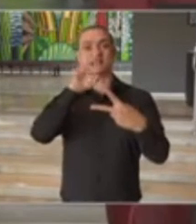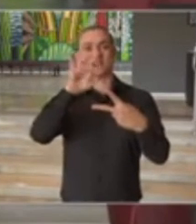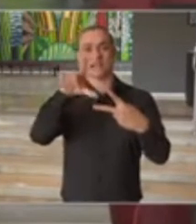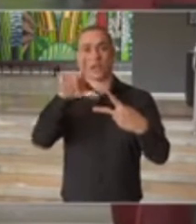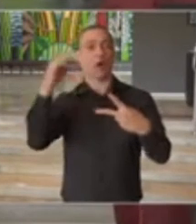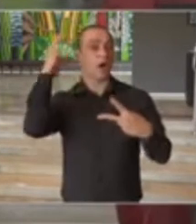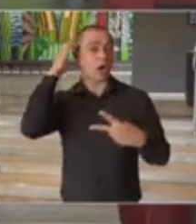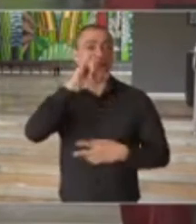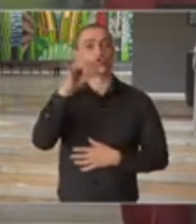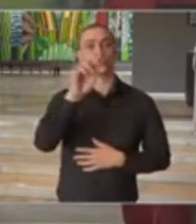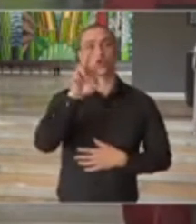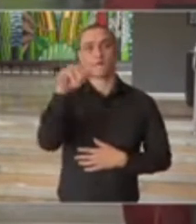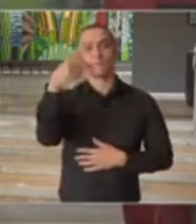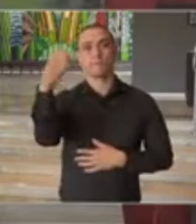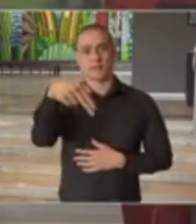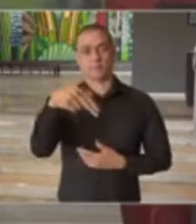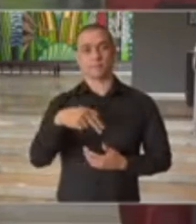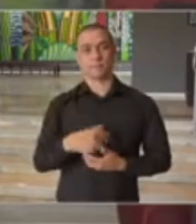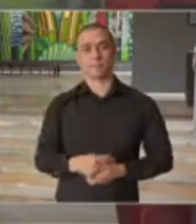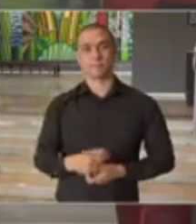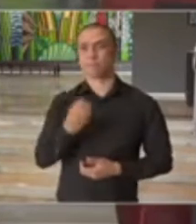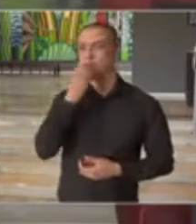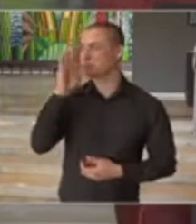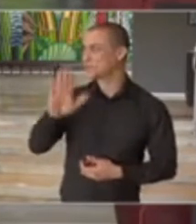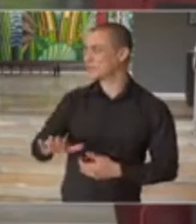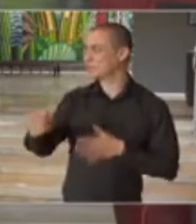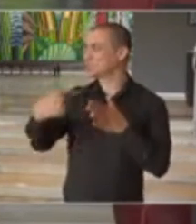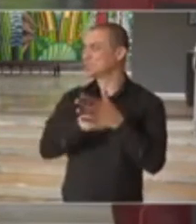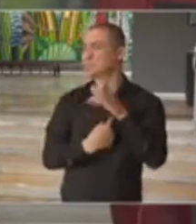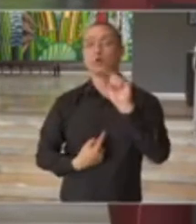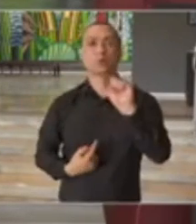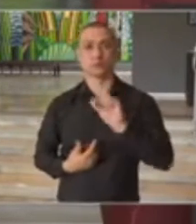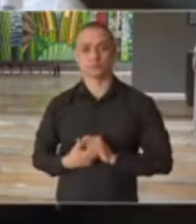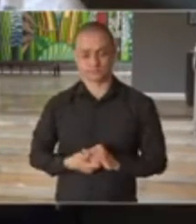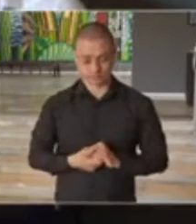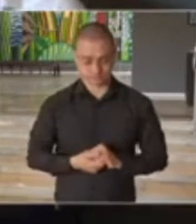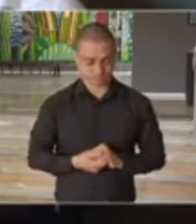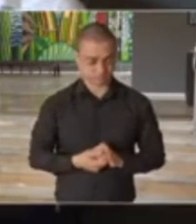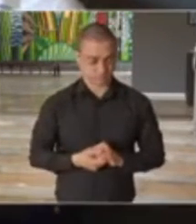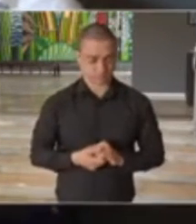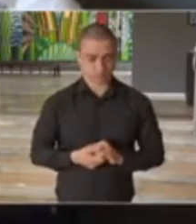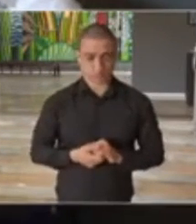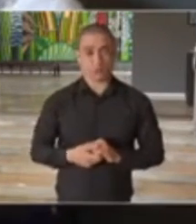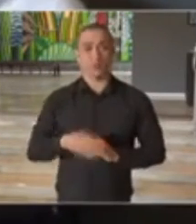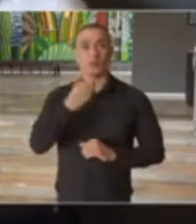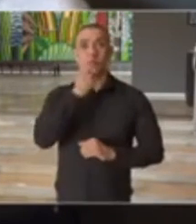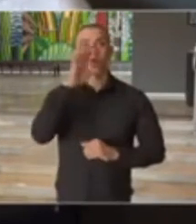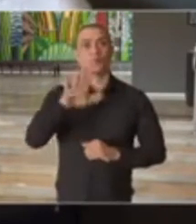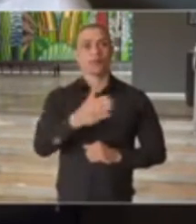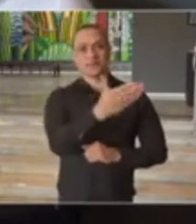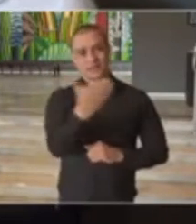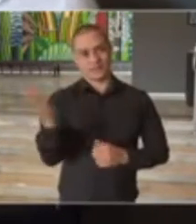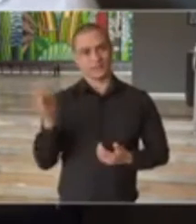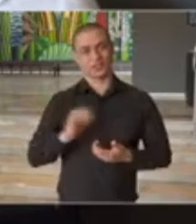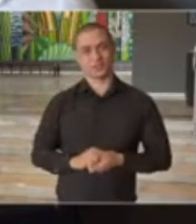Rádio Jovem Pan. Daniel, boa tarde. Sua pergunta, por favor. Boa tarde a todos.